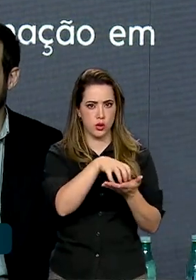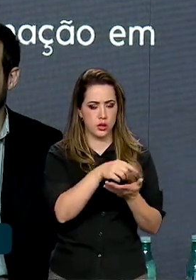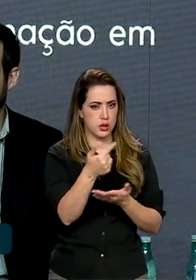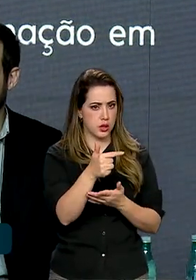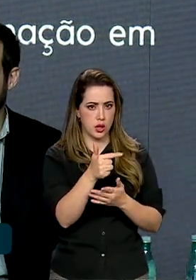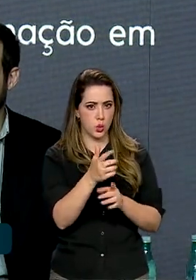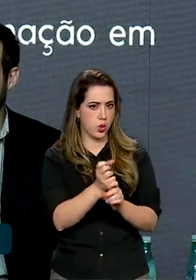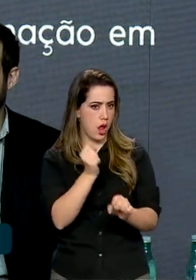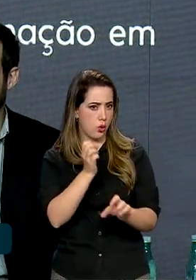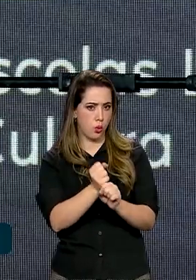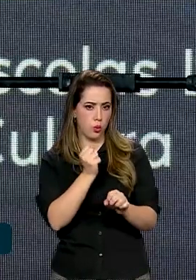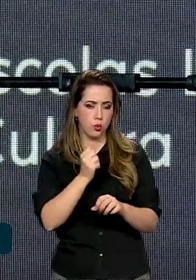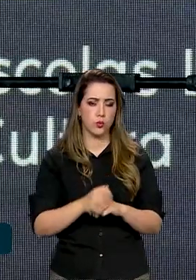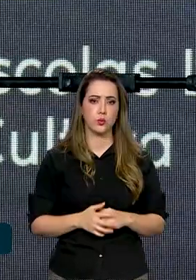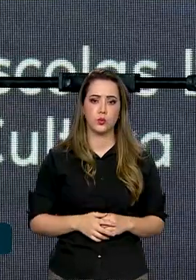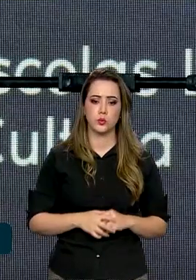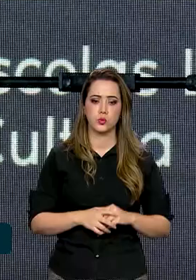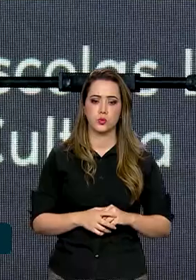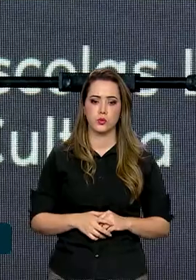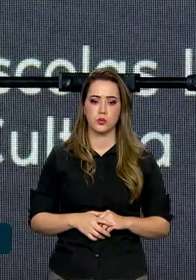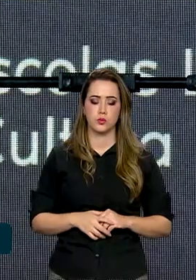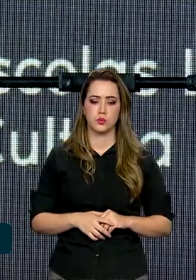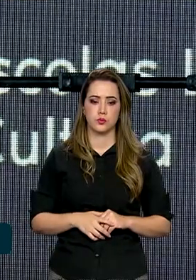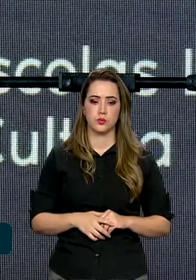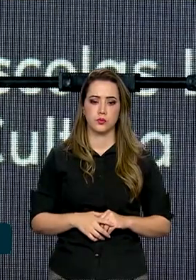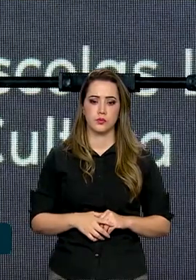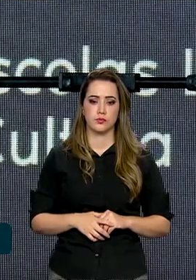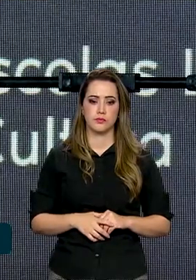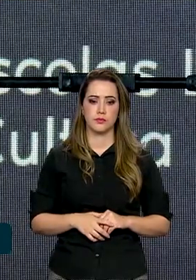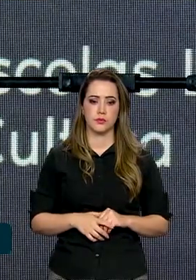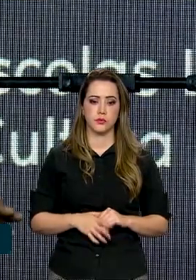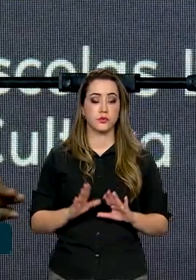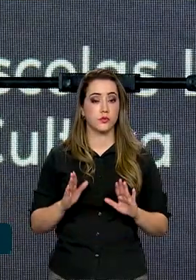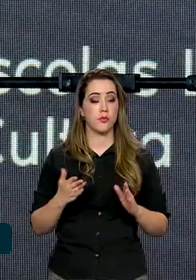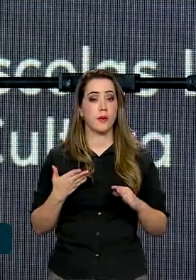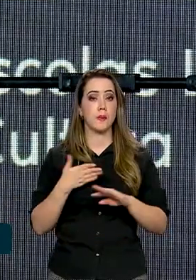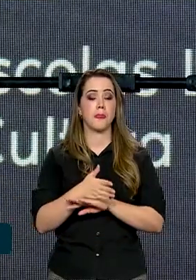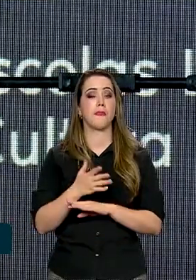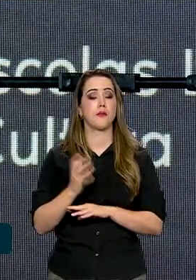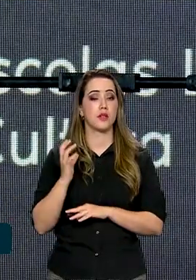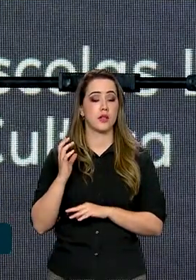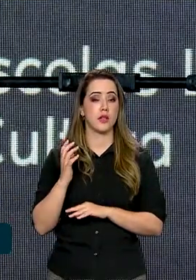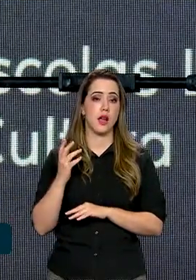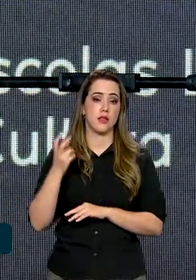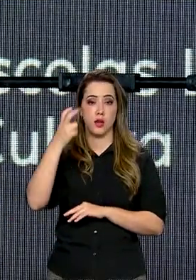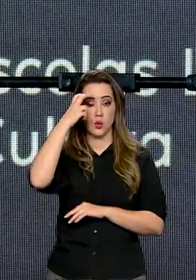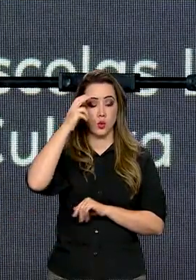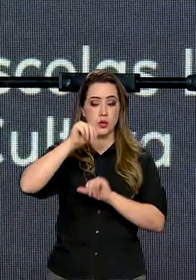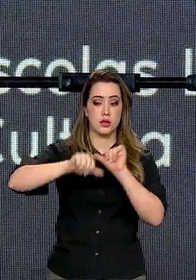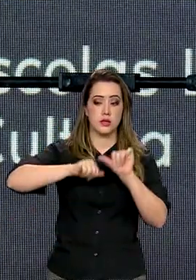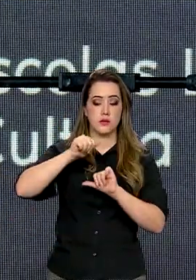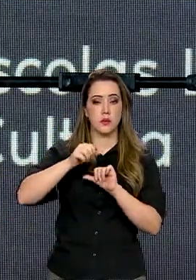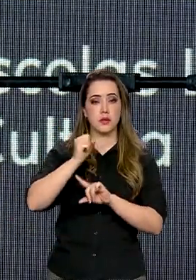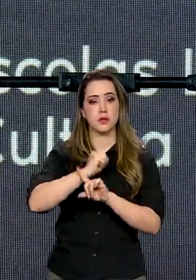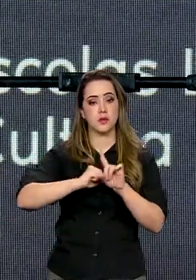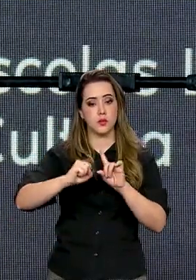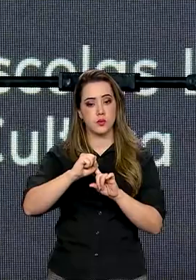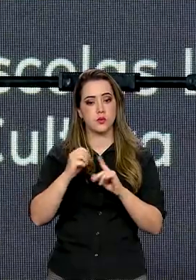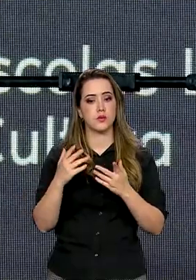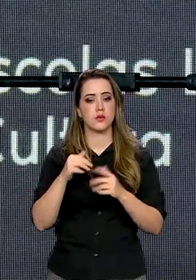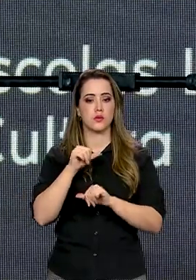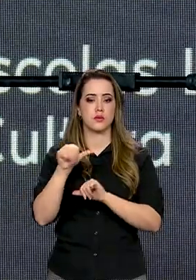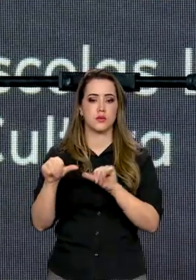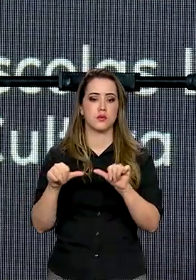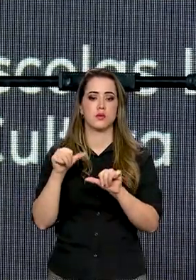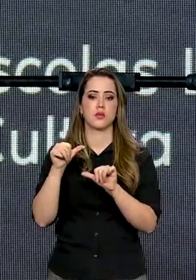fins lucrativos. Através do acesso à cultura, a gente faz transformação social, faz transformação